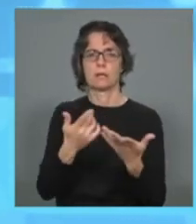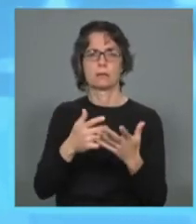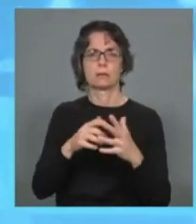cidadãos. .